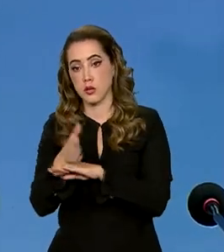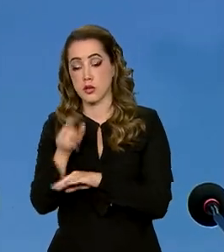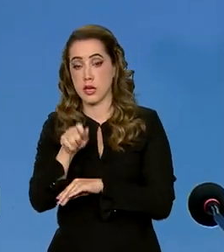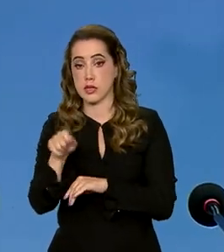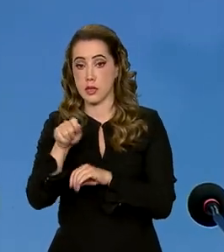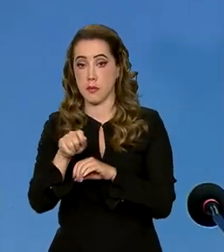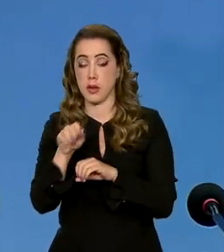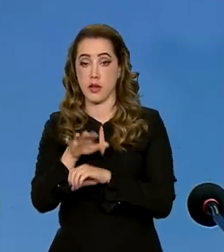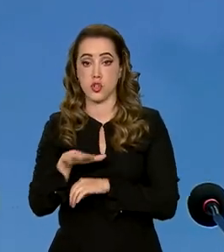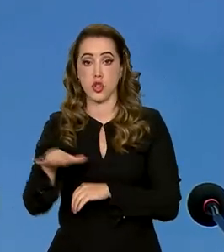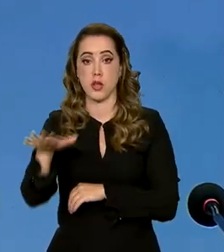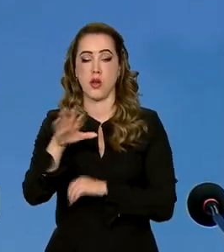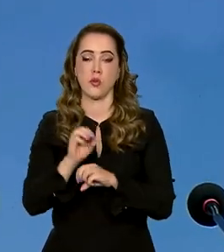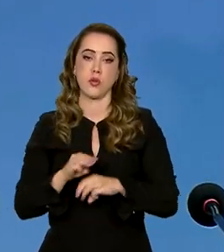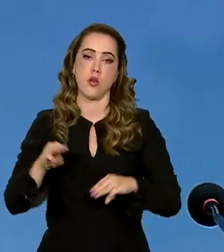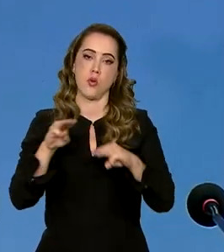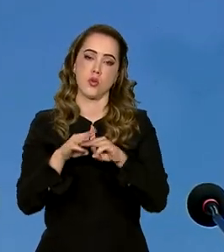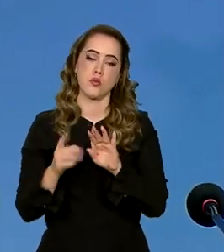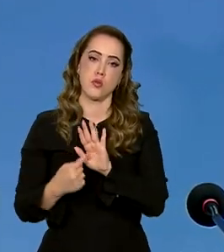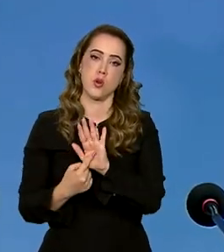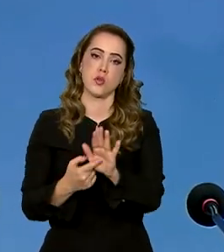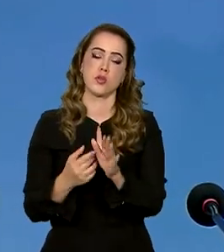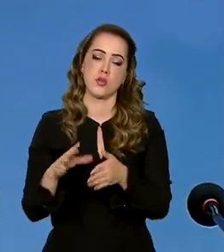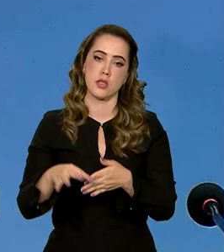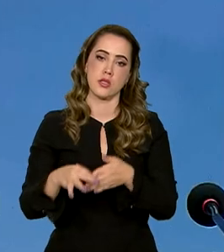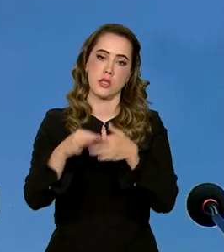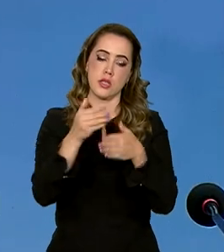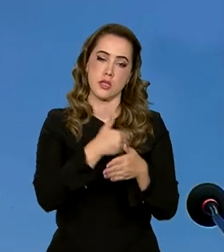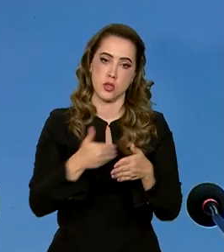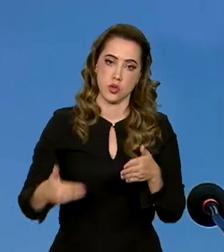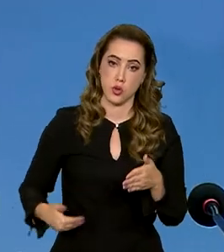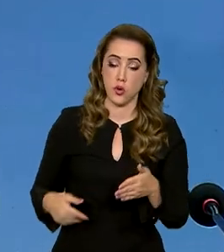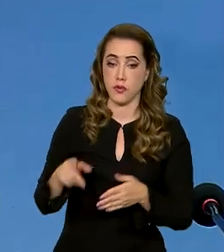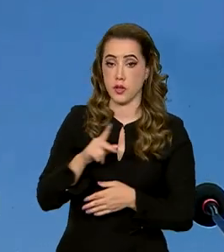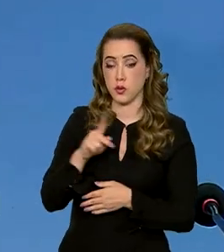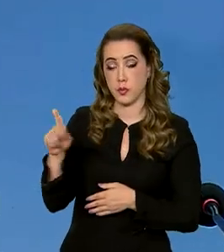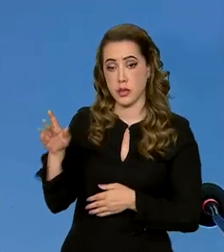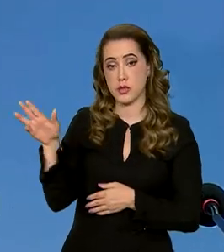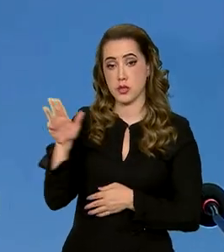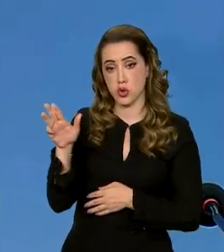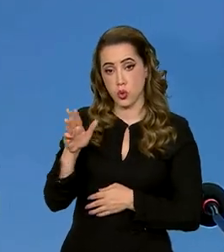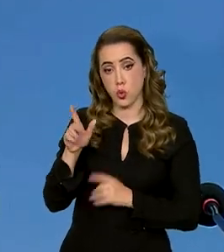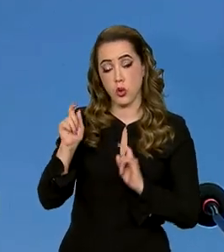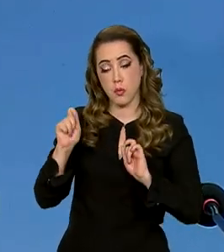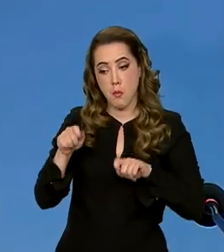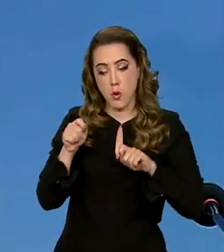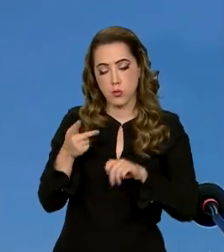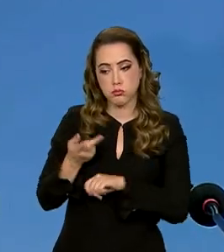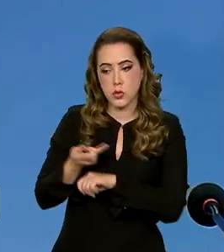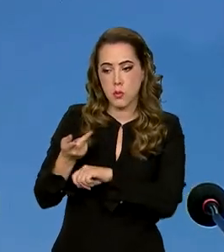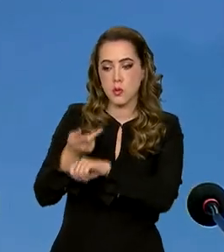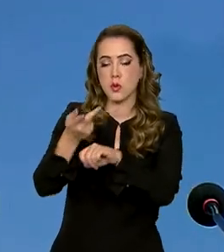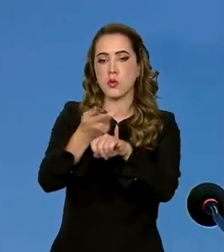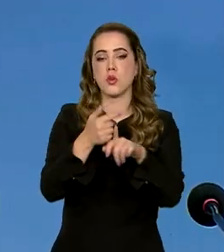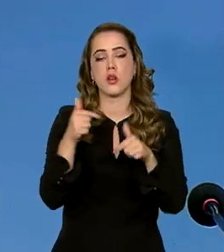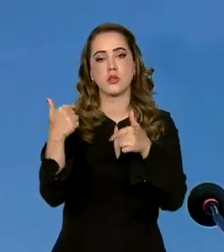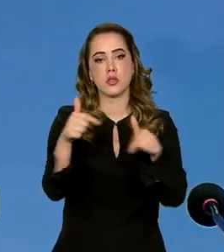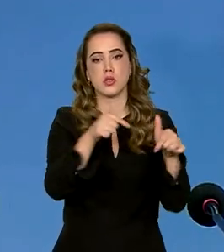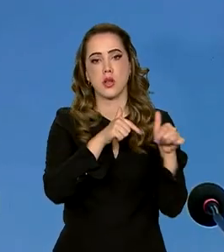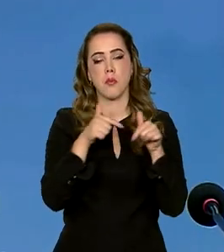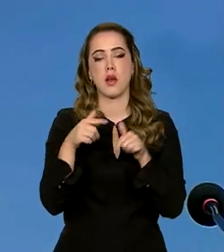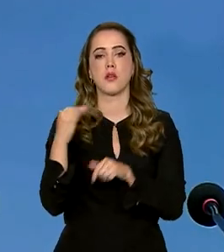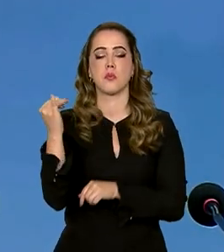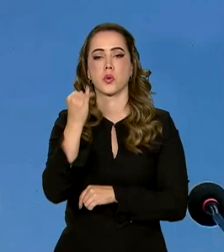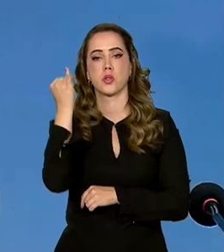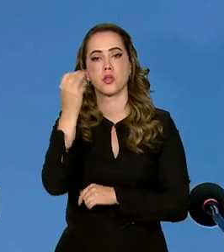coroa um início de governo em que o presidente procurou ter uma atuação bem